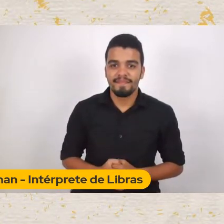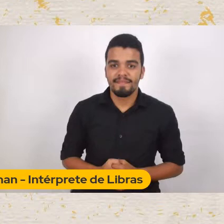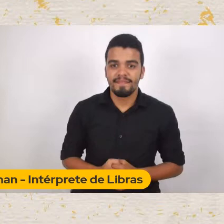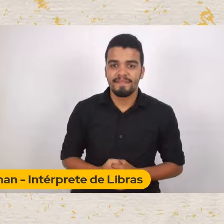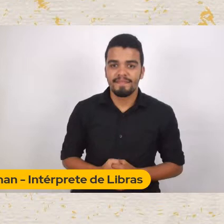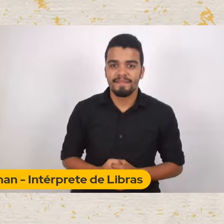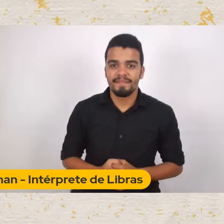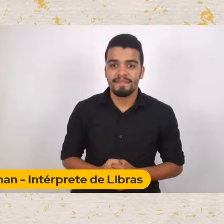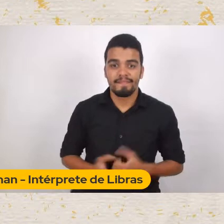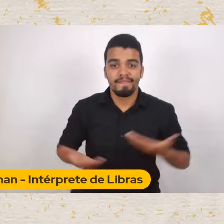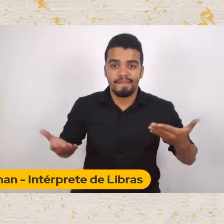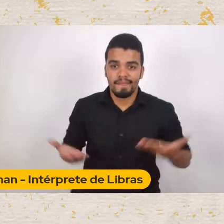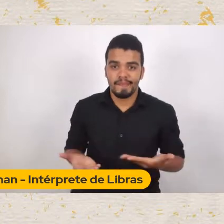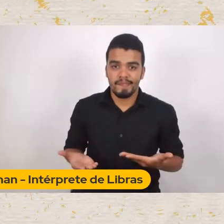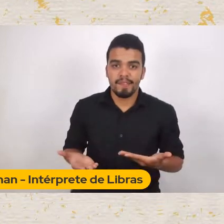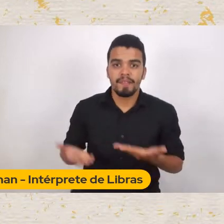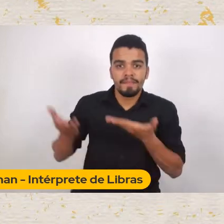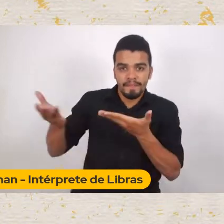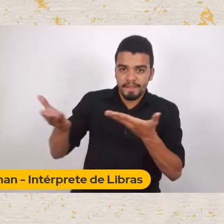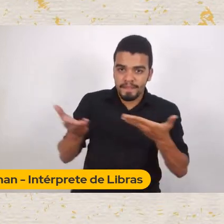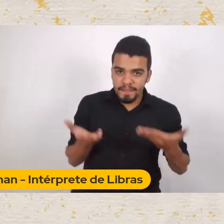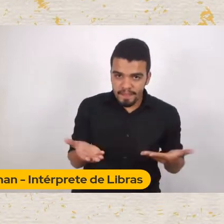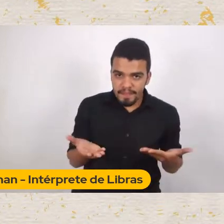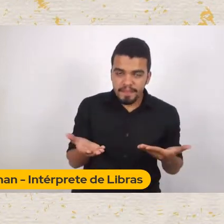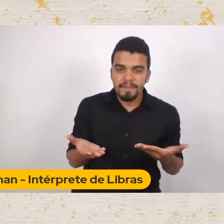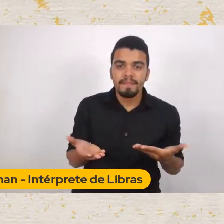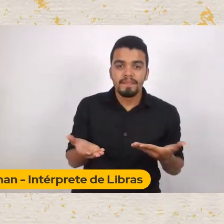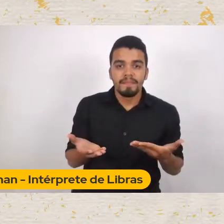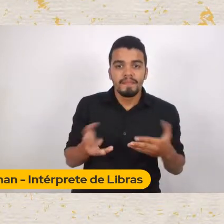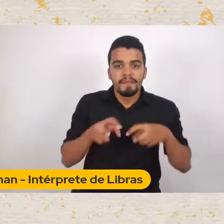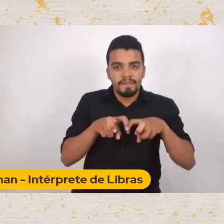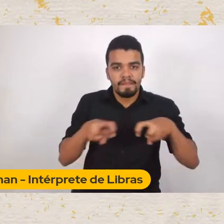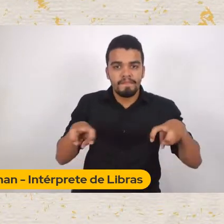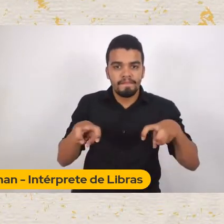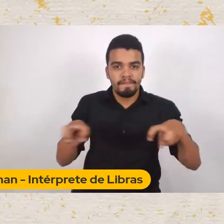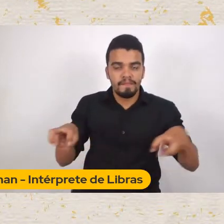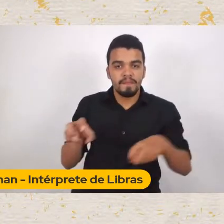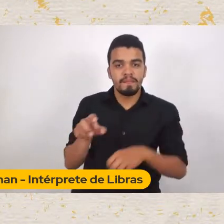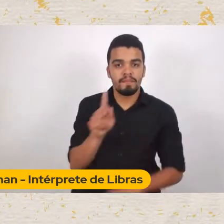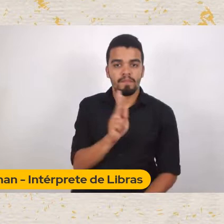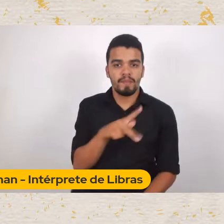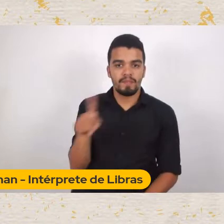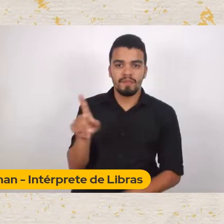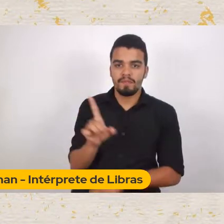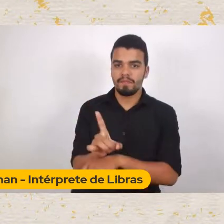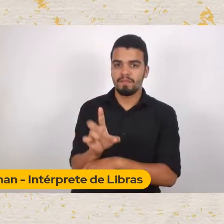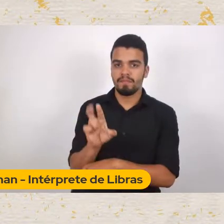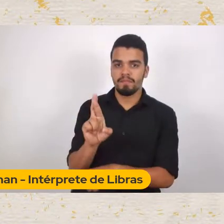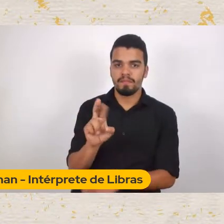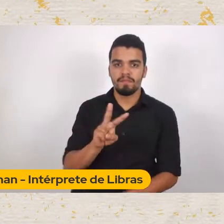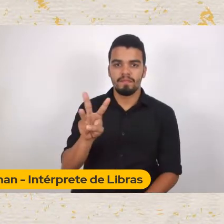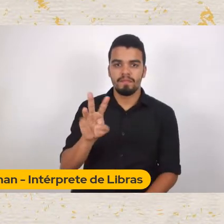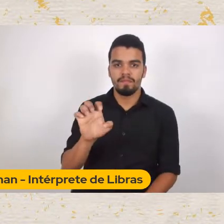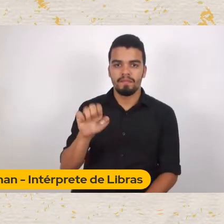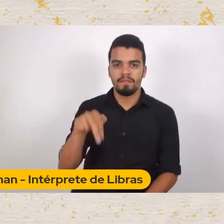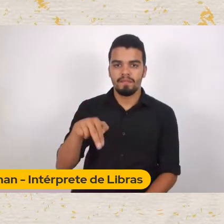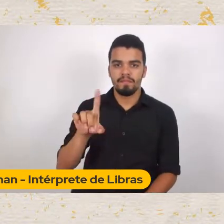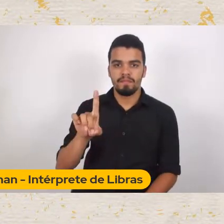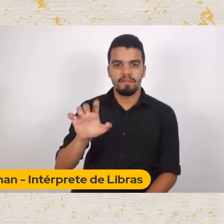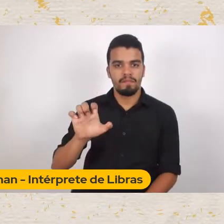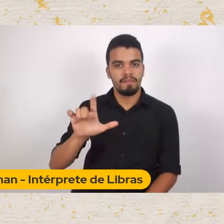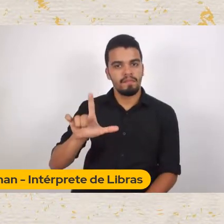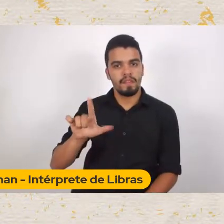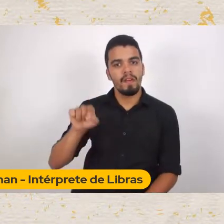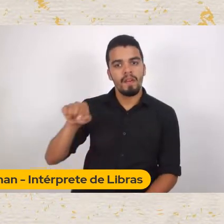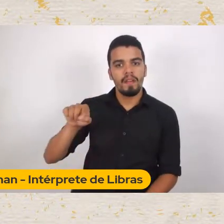chamar para composta mesa de conferência O professor doutor Wendel Santos Que fará mediação